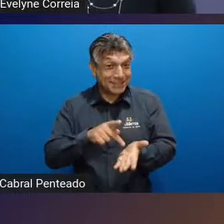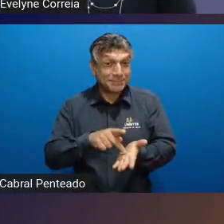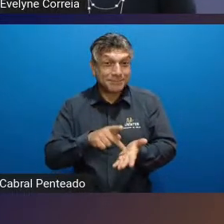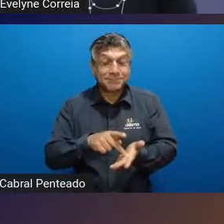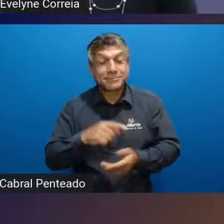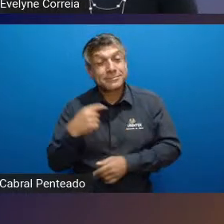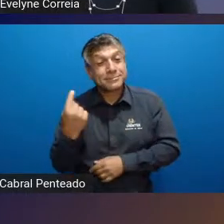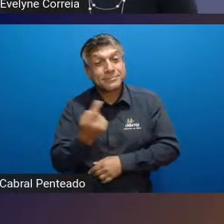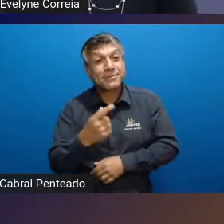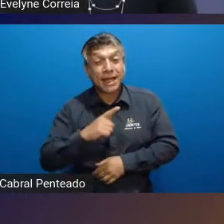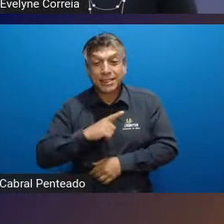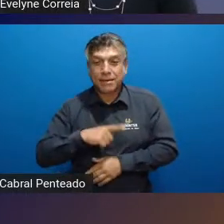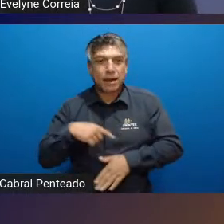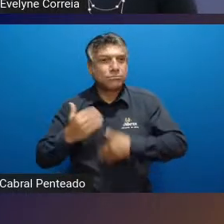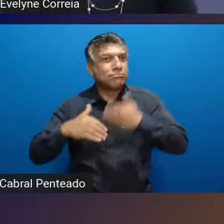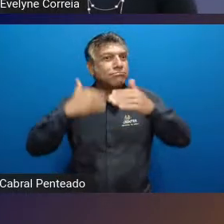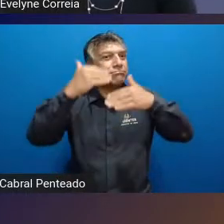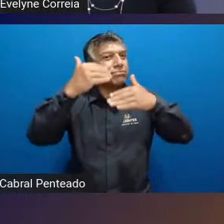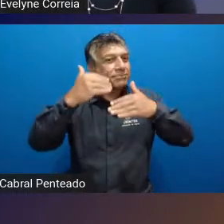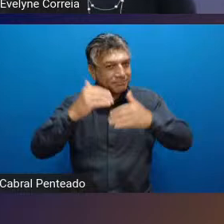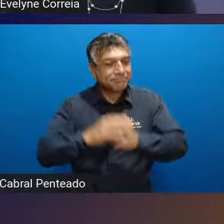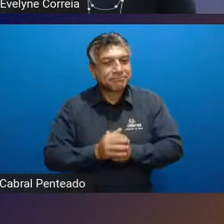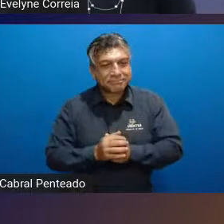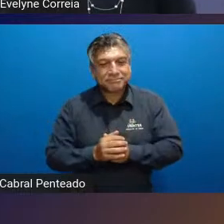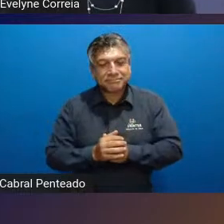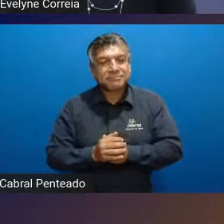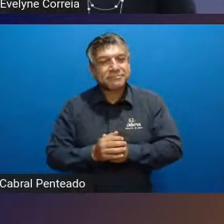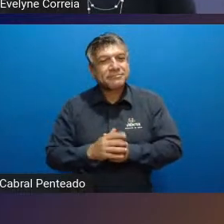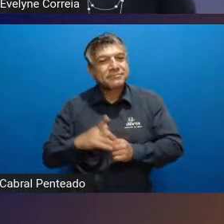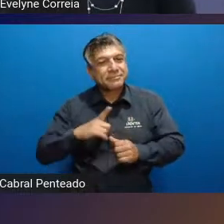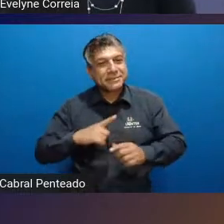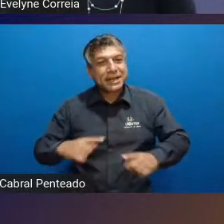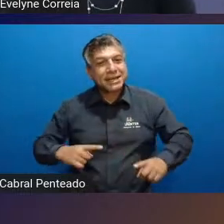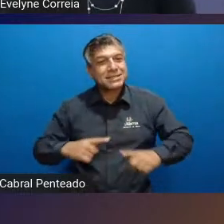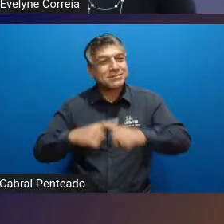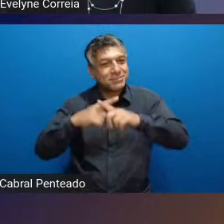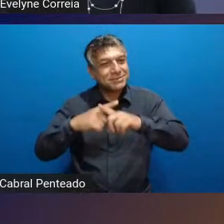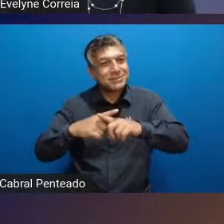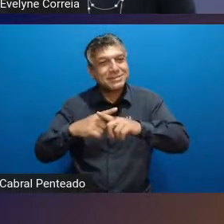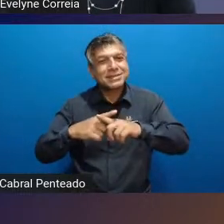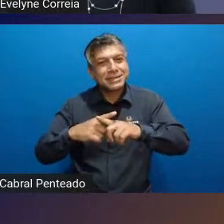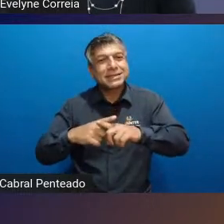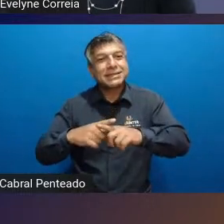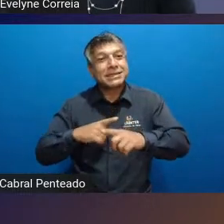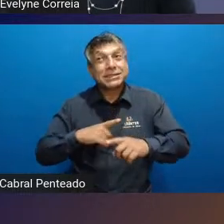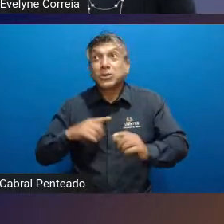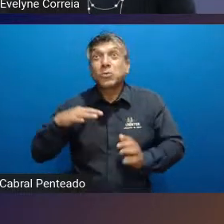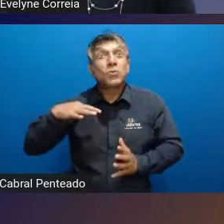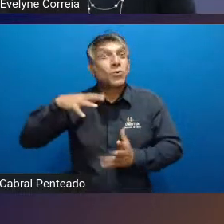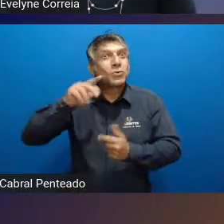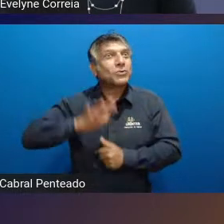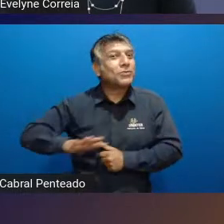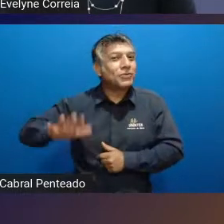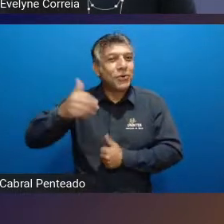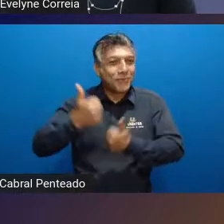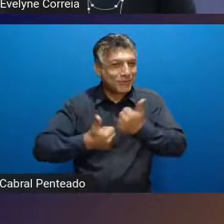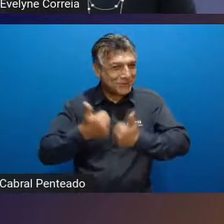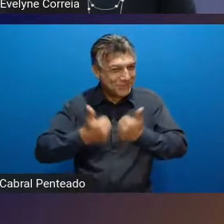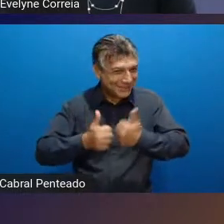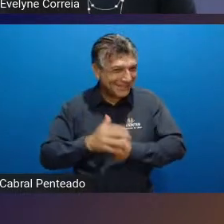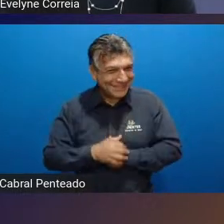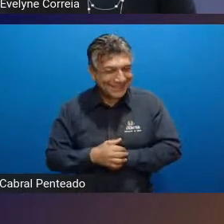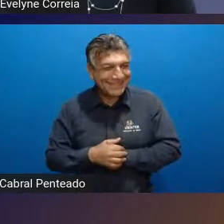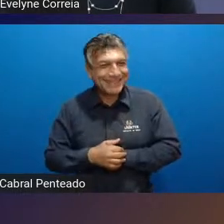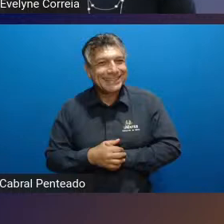temos aí a evolução né dessa modalidade esportiva que é tão comentada no mundo todo né que